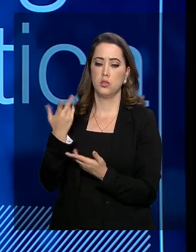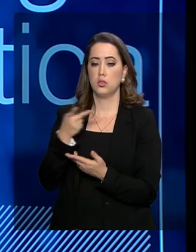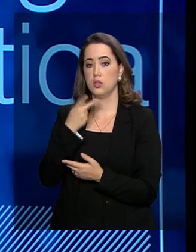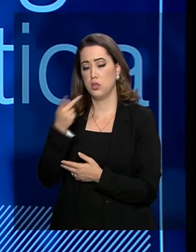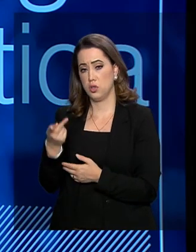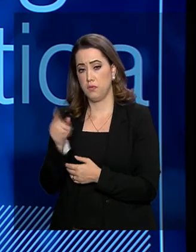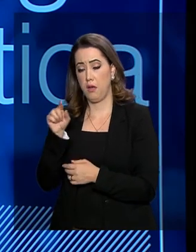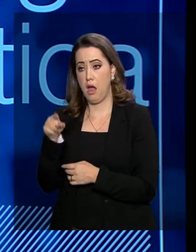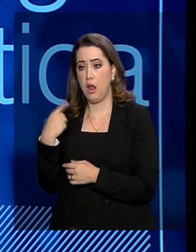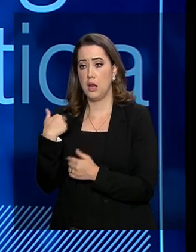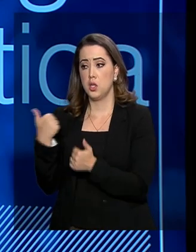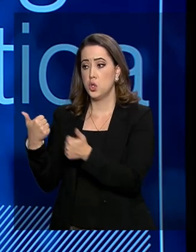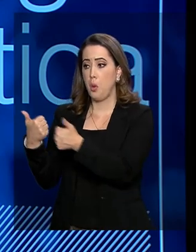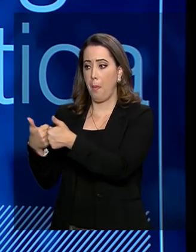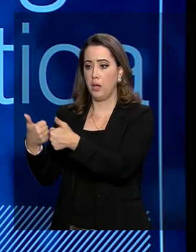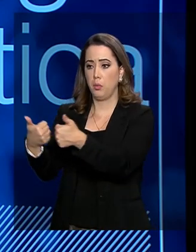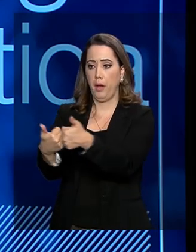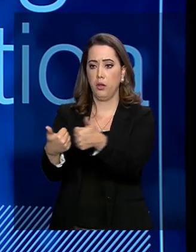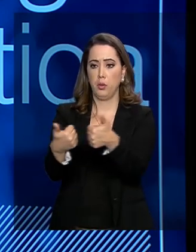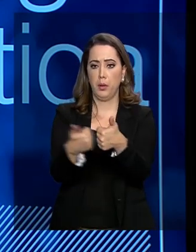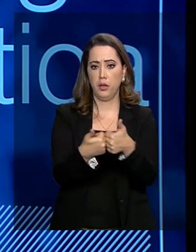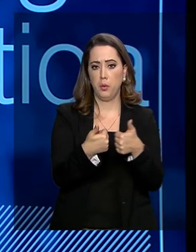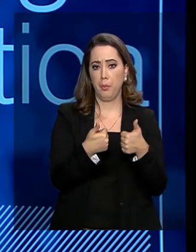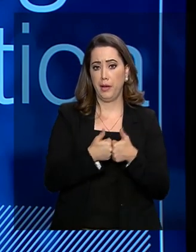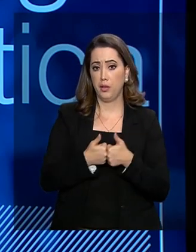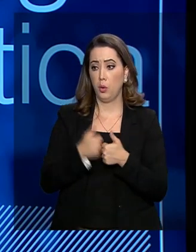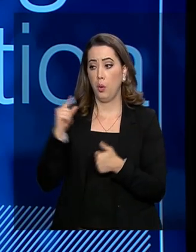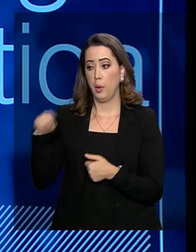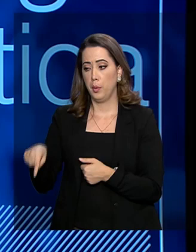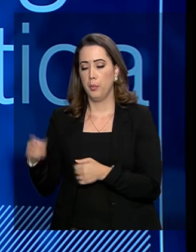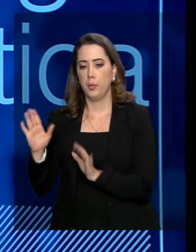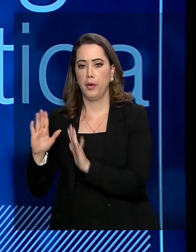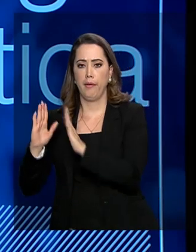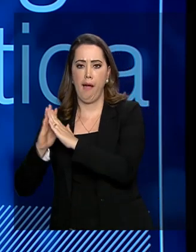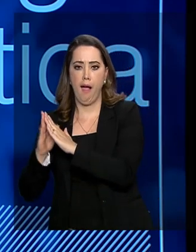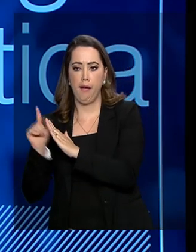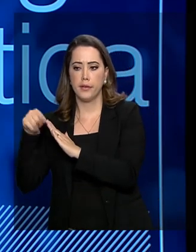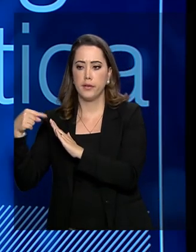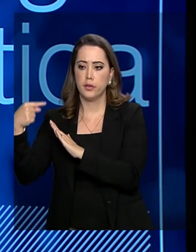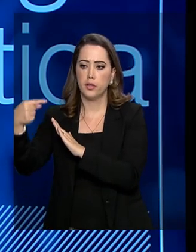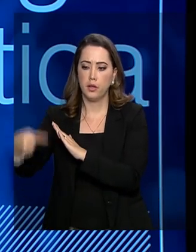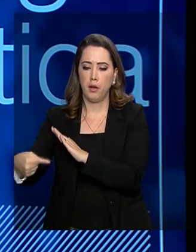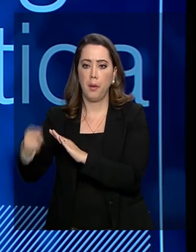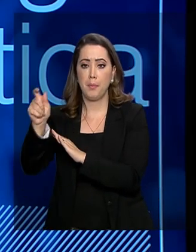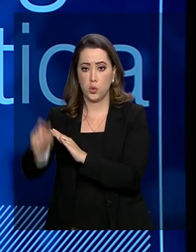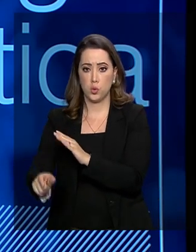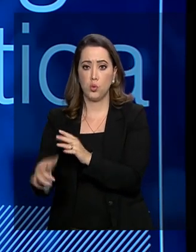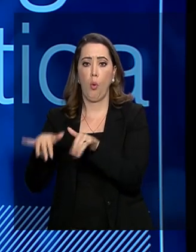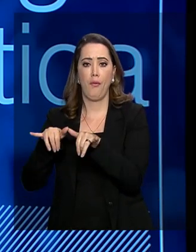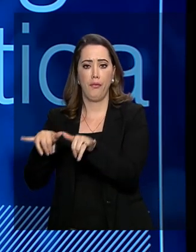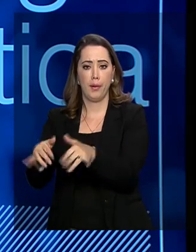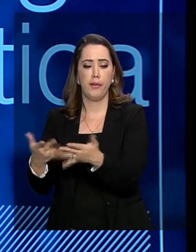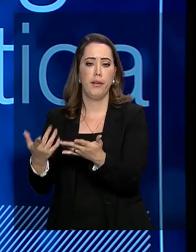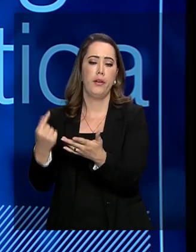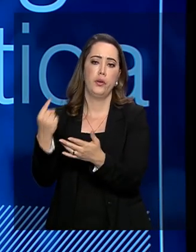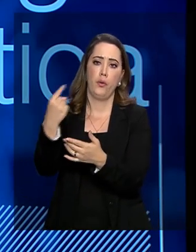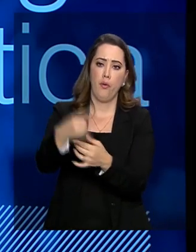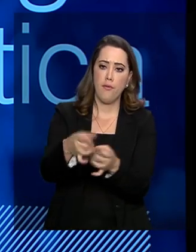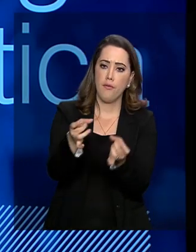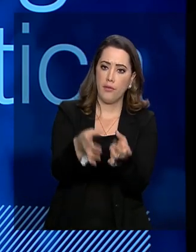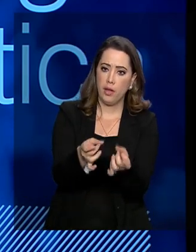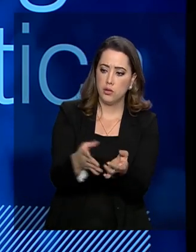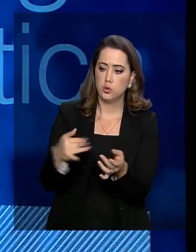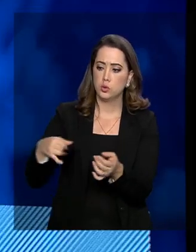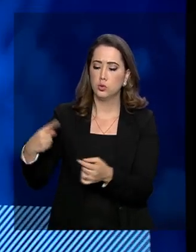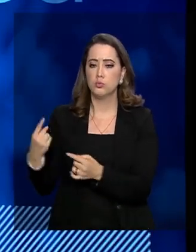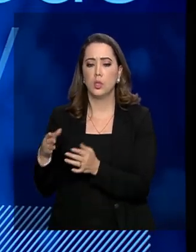porta a porta. Ele tira da porta do produtor e leva até a porta do consumidor. Então, nas extremidades, nós vamos precisar de